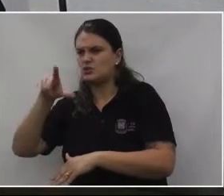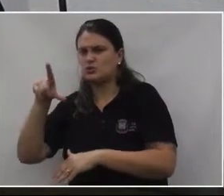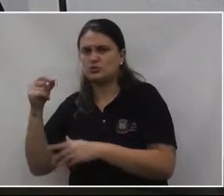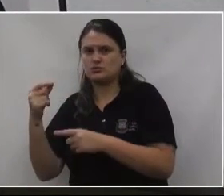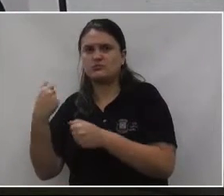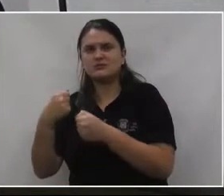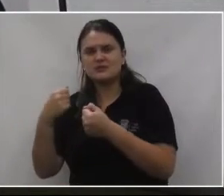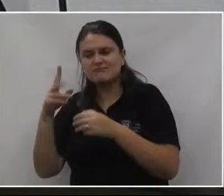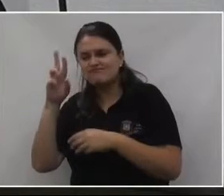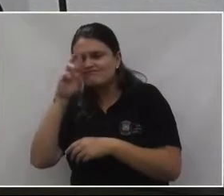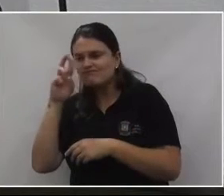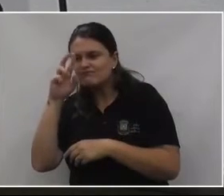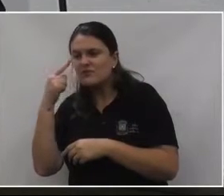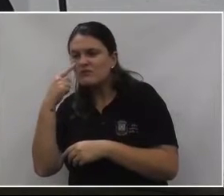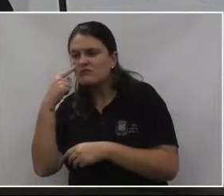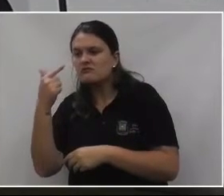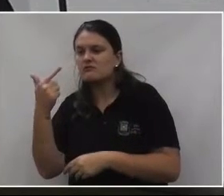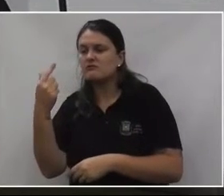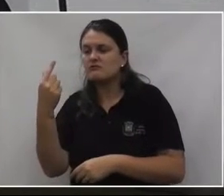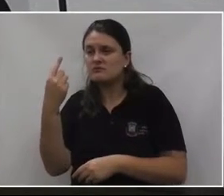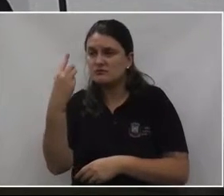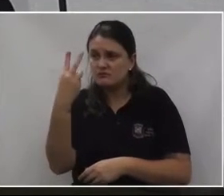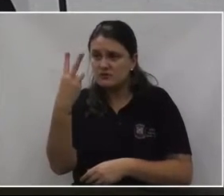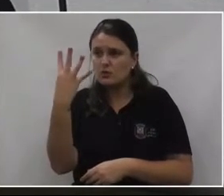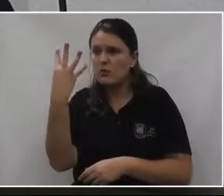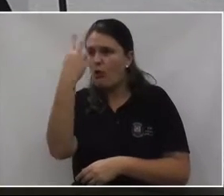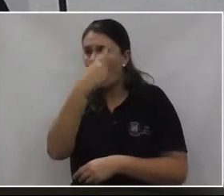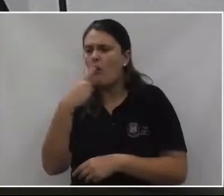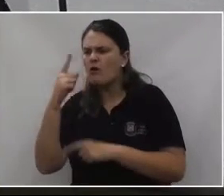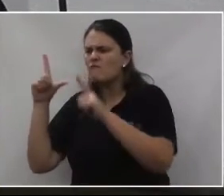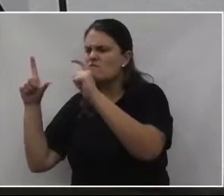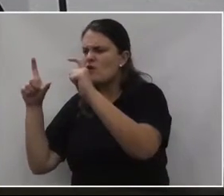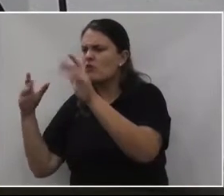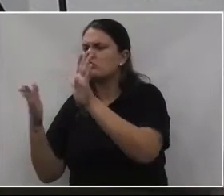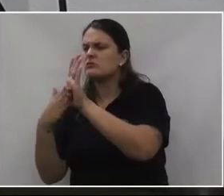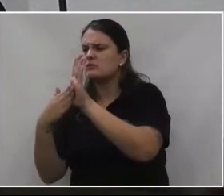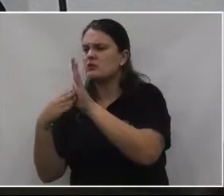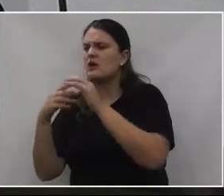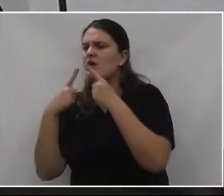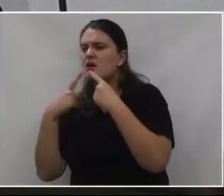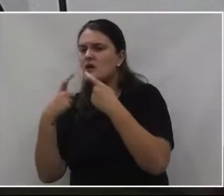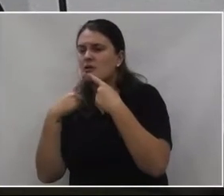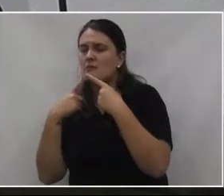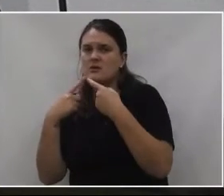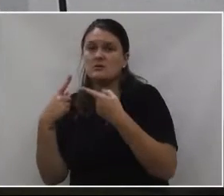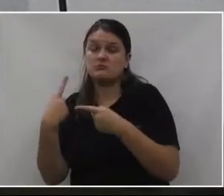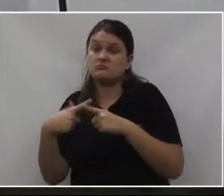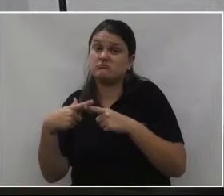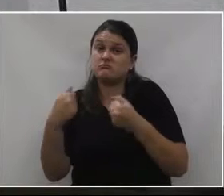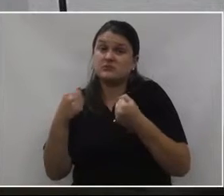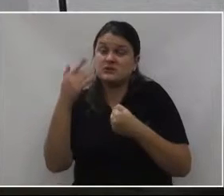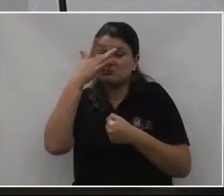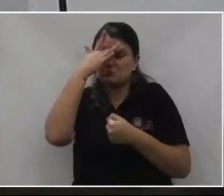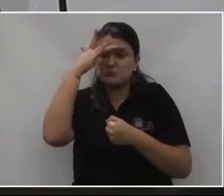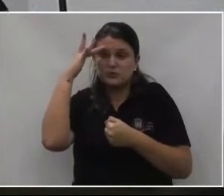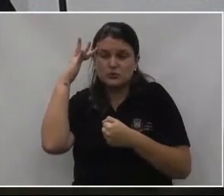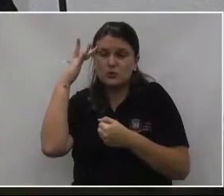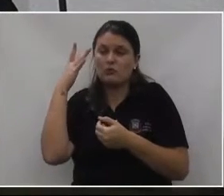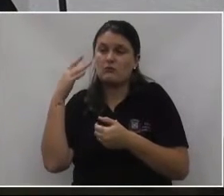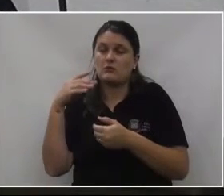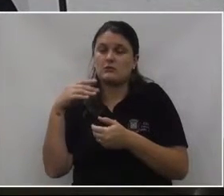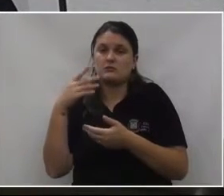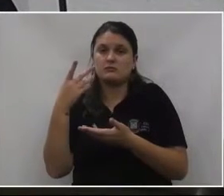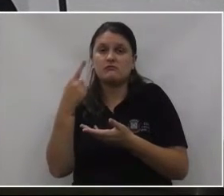estar vigilante 24 horas, se você ver a pessoa jogar, tira a foto, denuncia, denuncia que tenha certeza que alguém vai tomar alguma atitude.